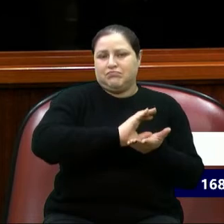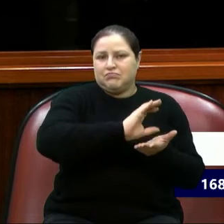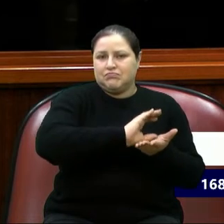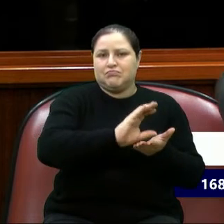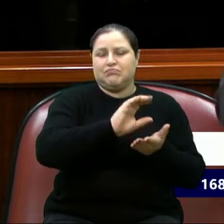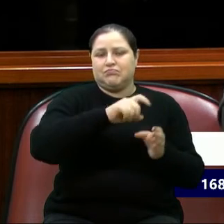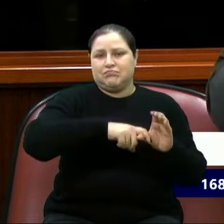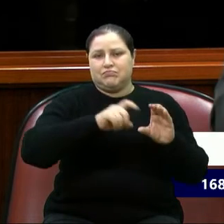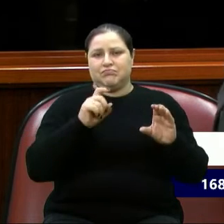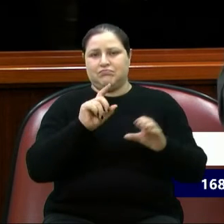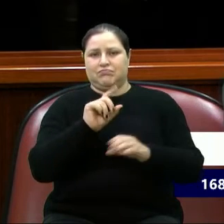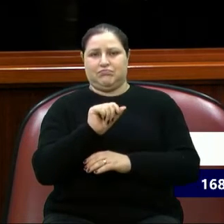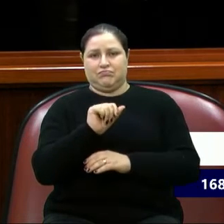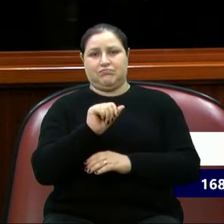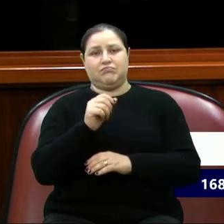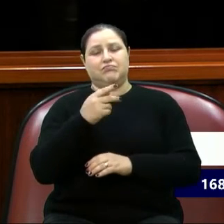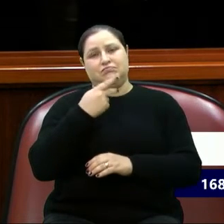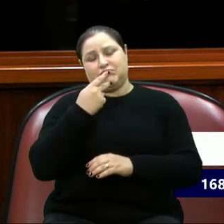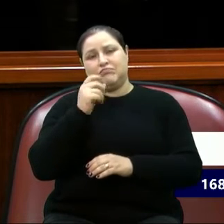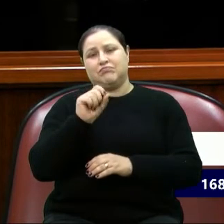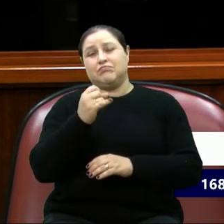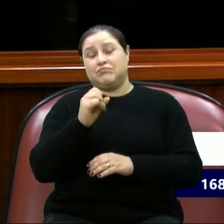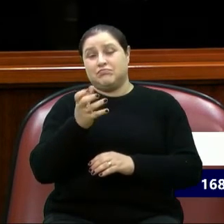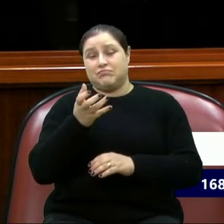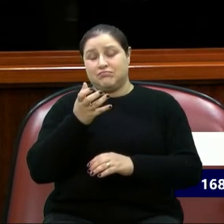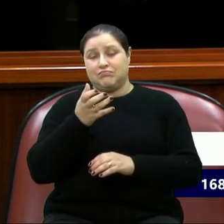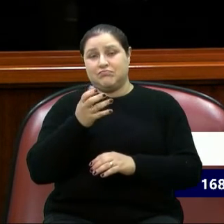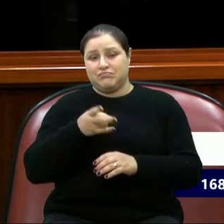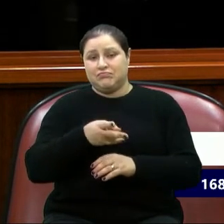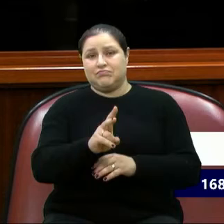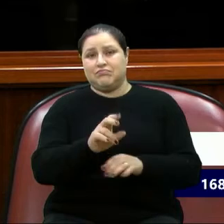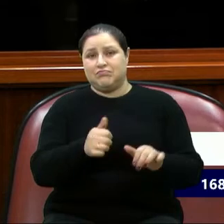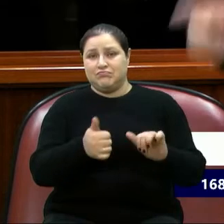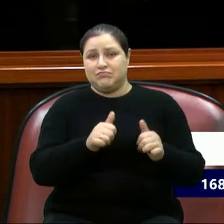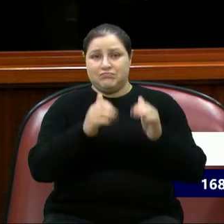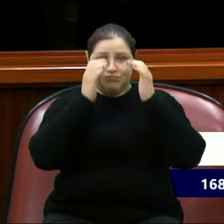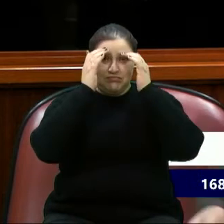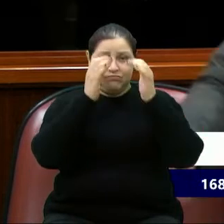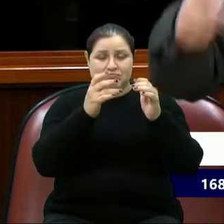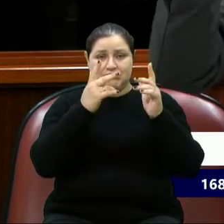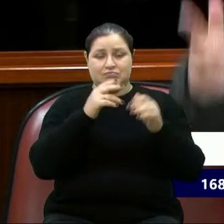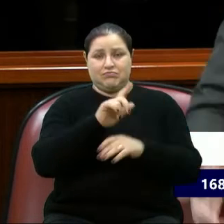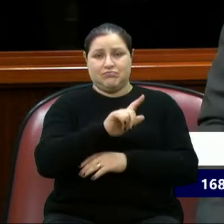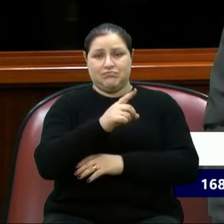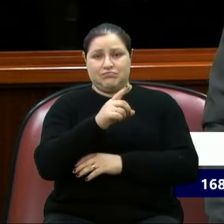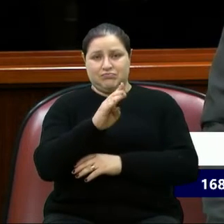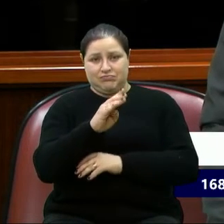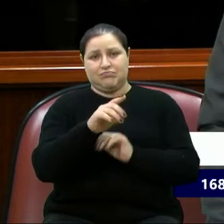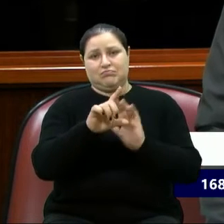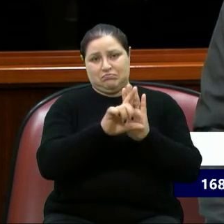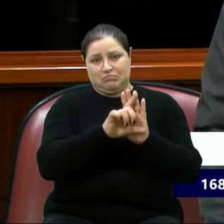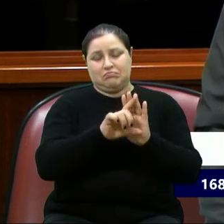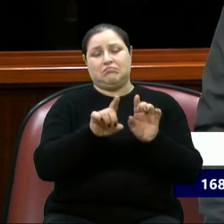eu digo, se nós queremos manter um padrão de qualidade, como preconiza a LDB, Plano Nacional de Educação, tantas outras